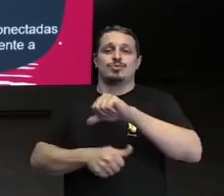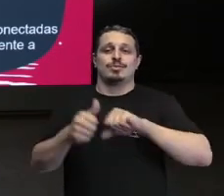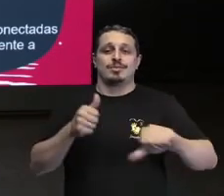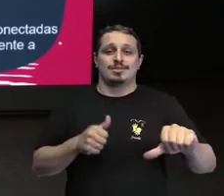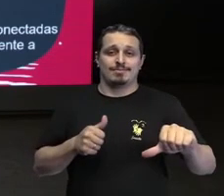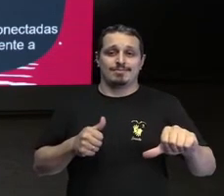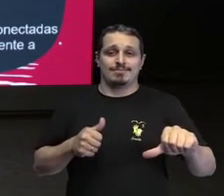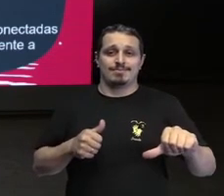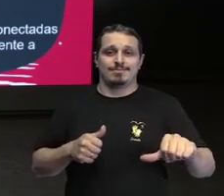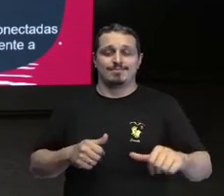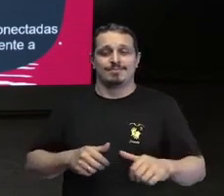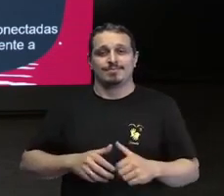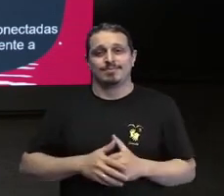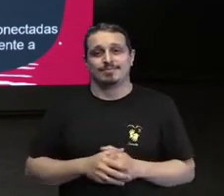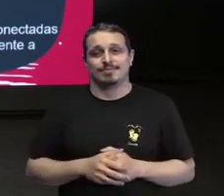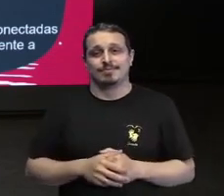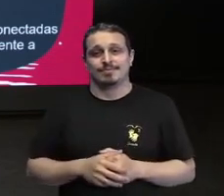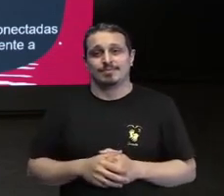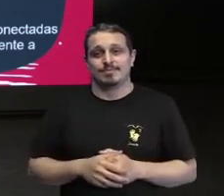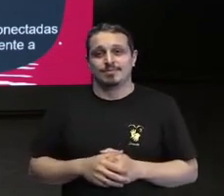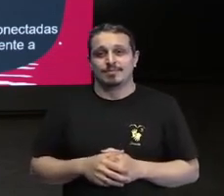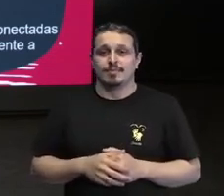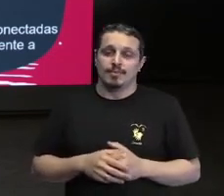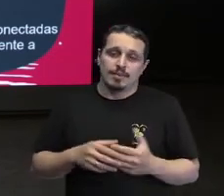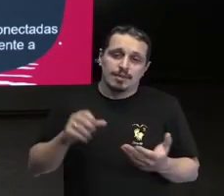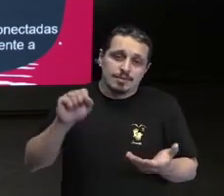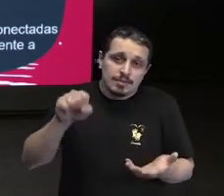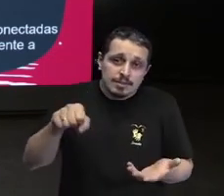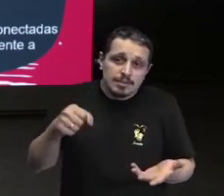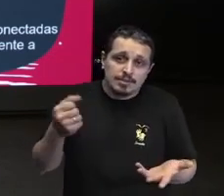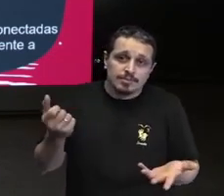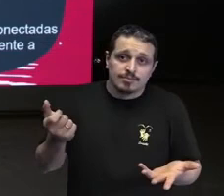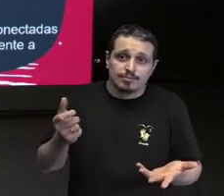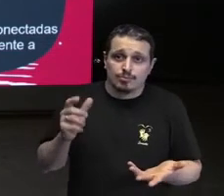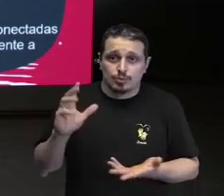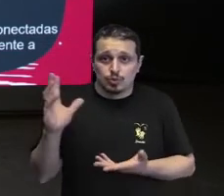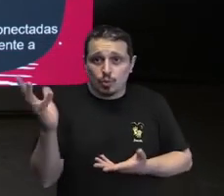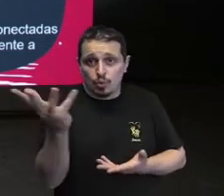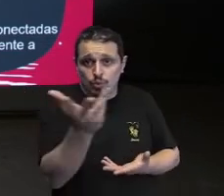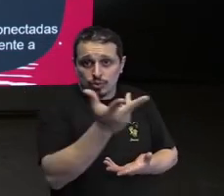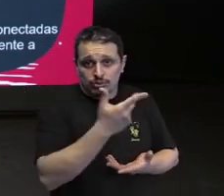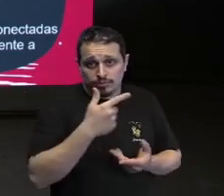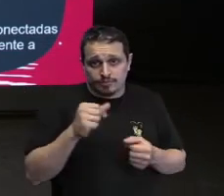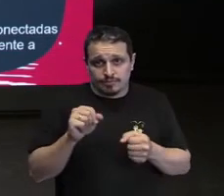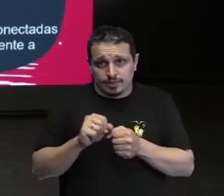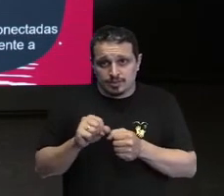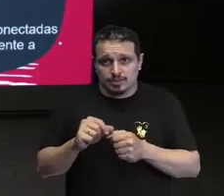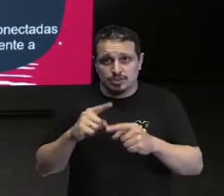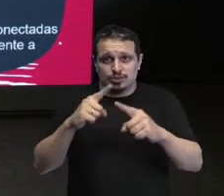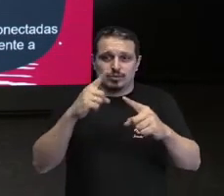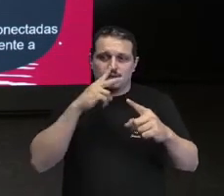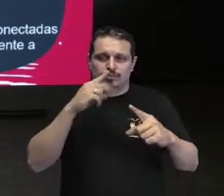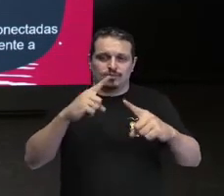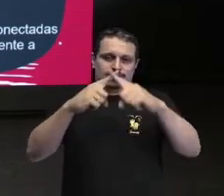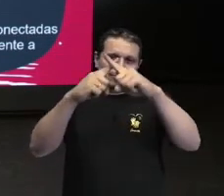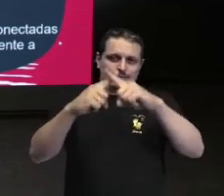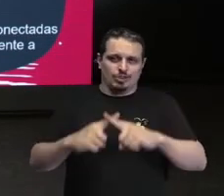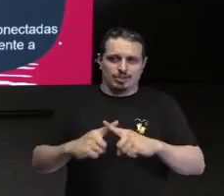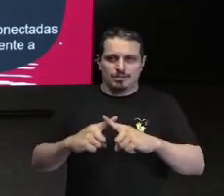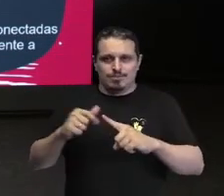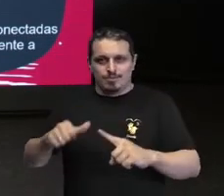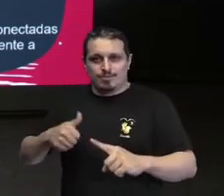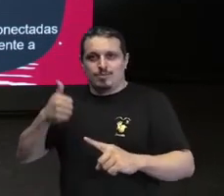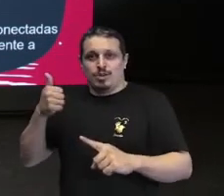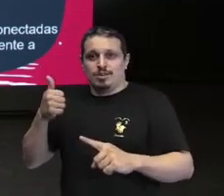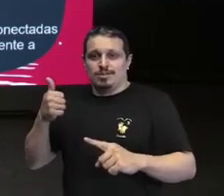e aí é claro que tudo isso aumenta a competitividade do negócio porque